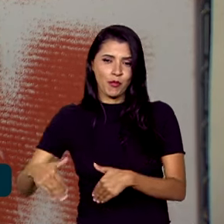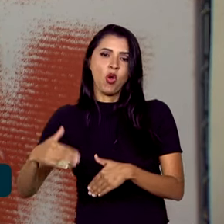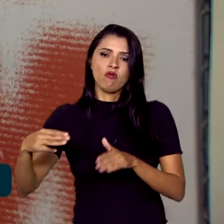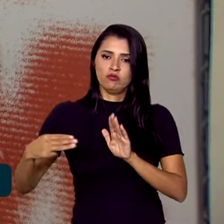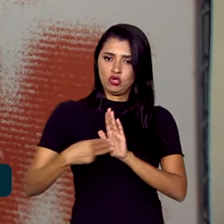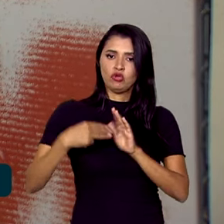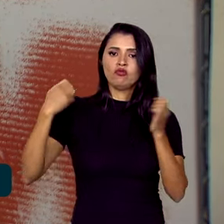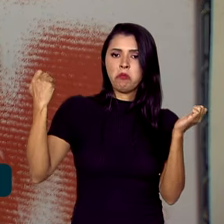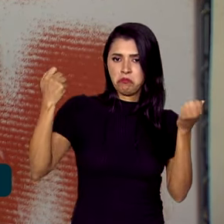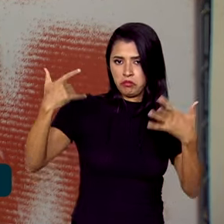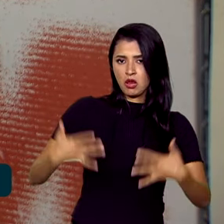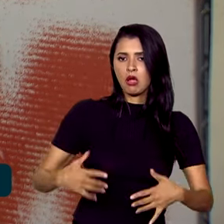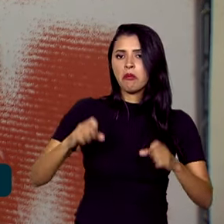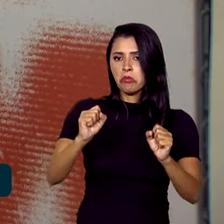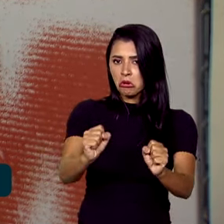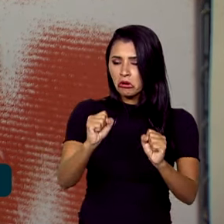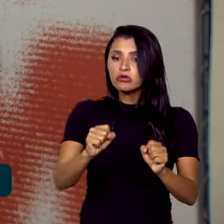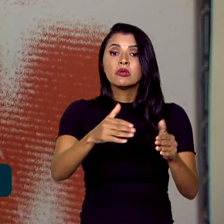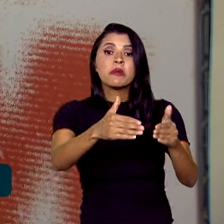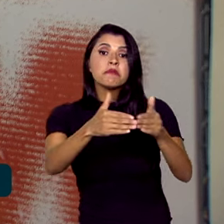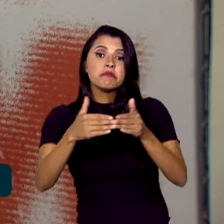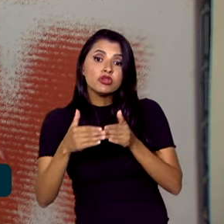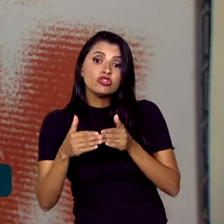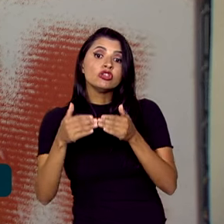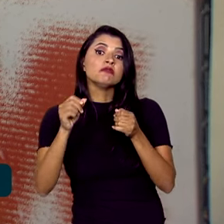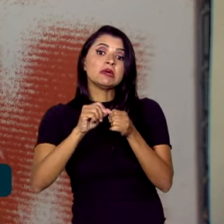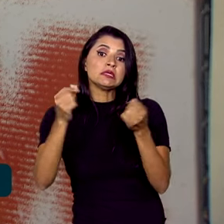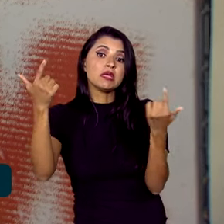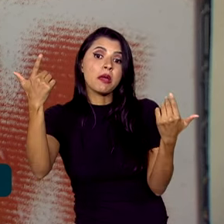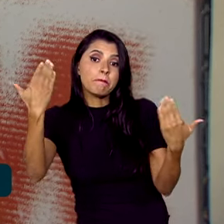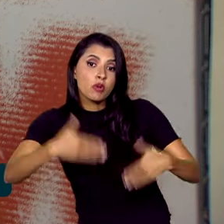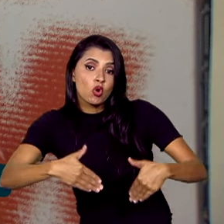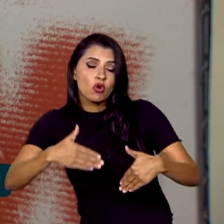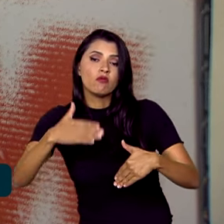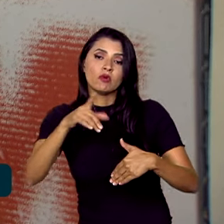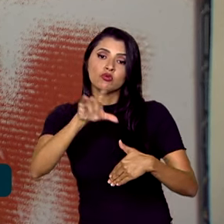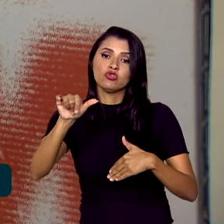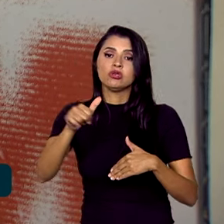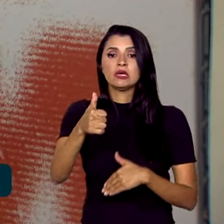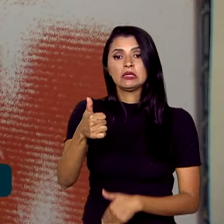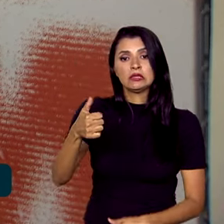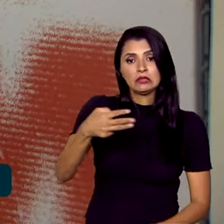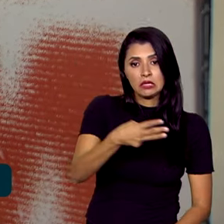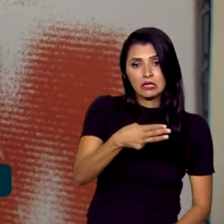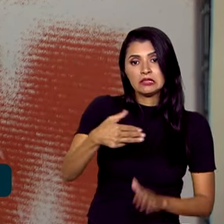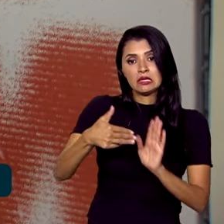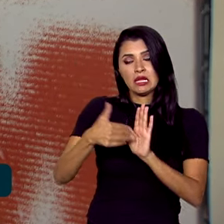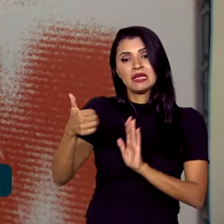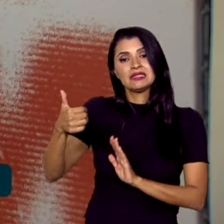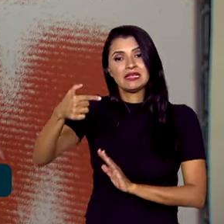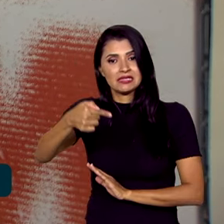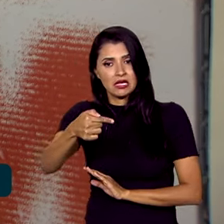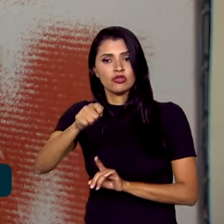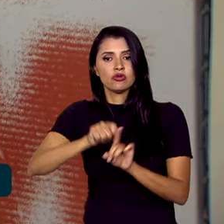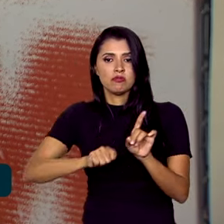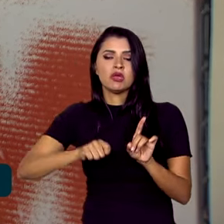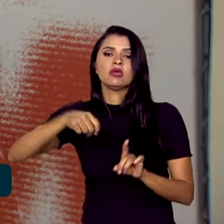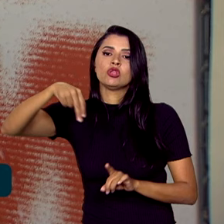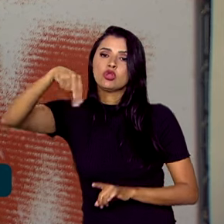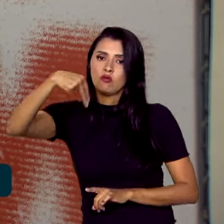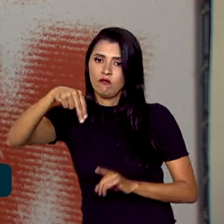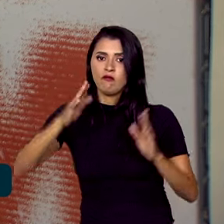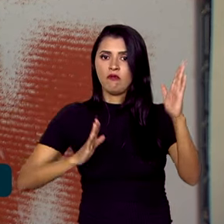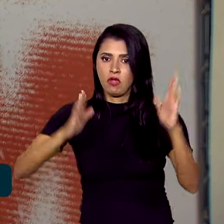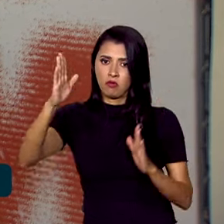justificado pode solicitar a reaplicação da prova entre os dias 13 a 17 de novembro. A